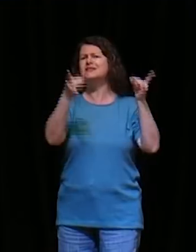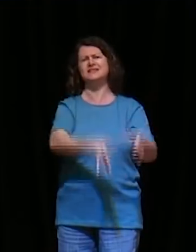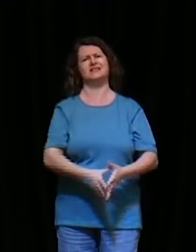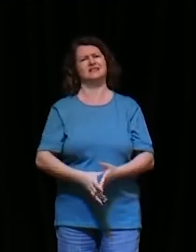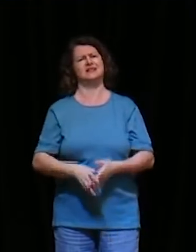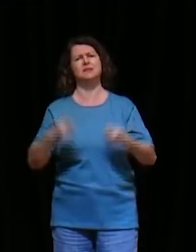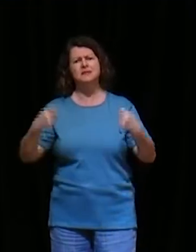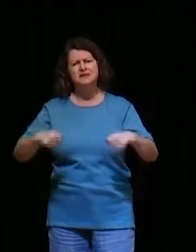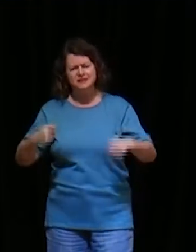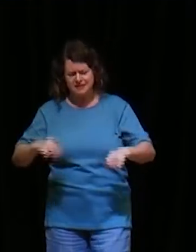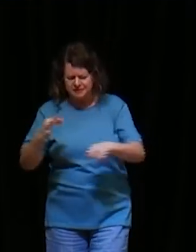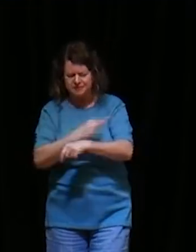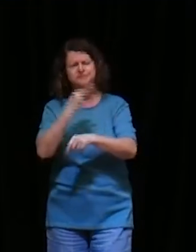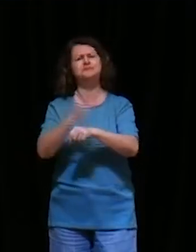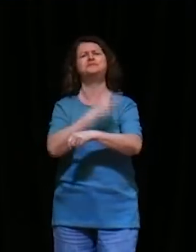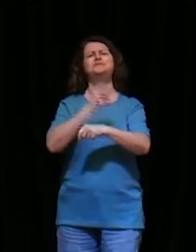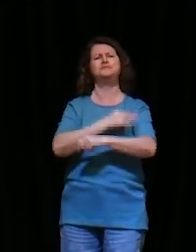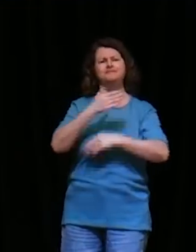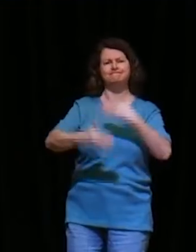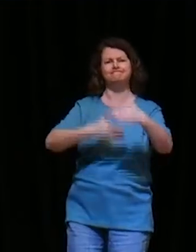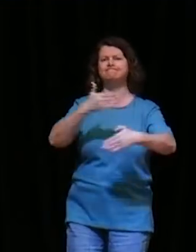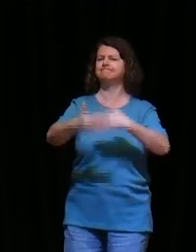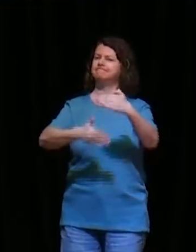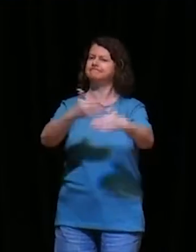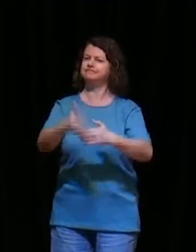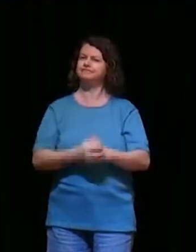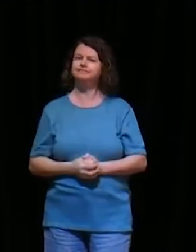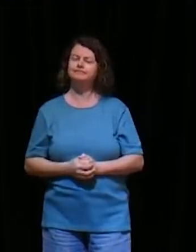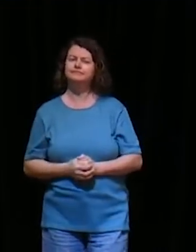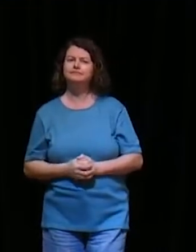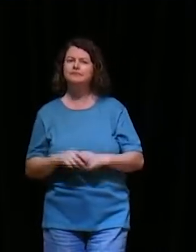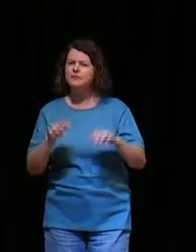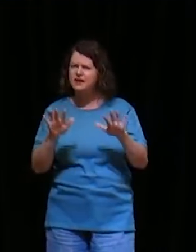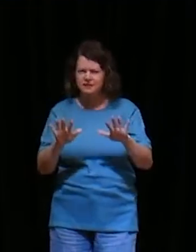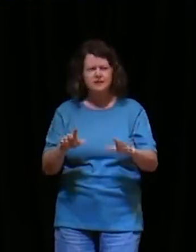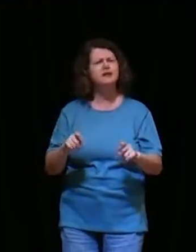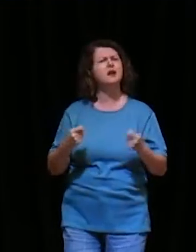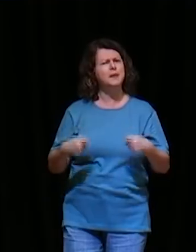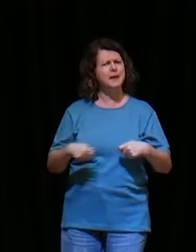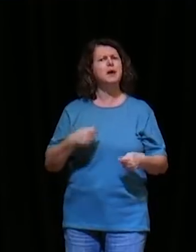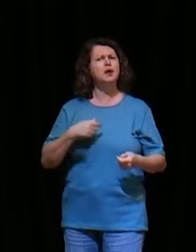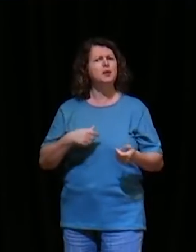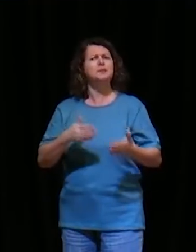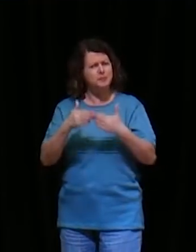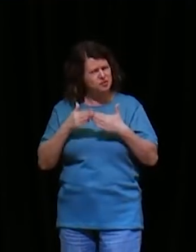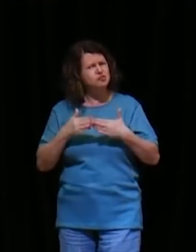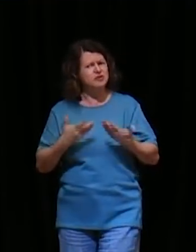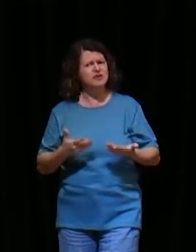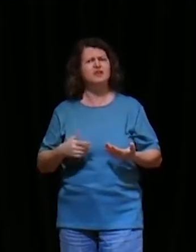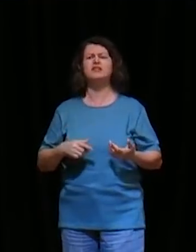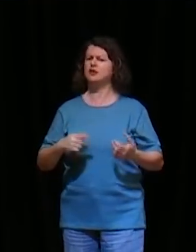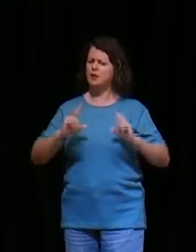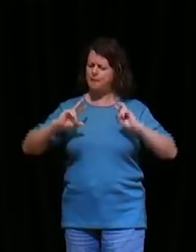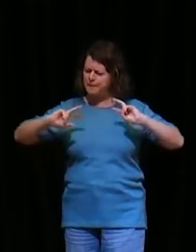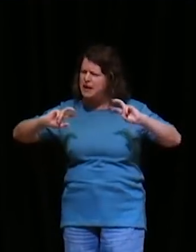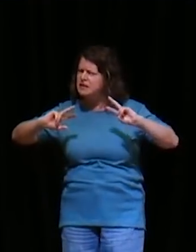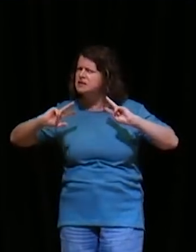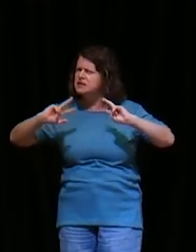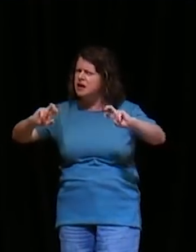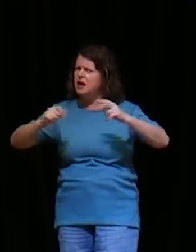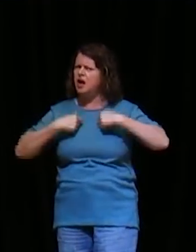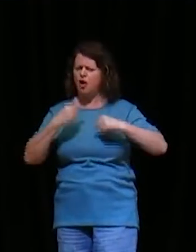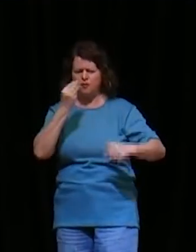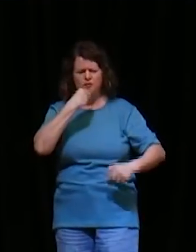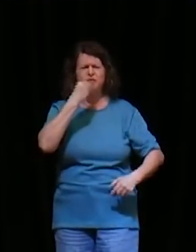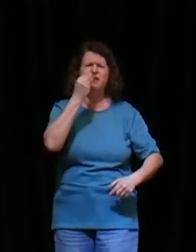persevere, então muitas vezes a gente tem que pedir Deus, ânimo para a gente, continuar a obra de Deus, o ânimo ele vem de Deus,